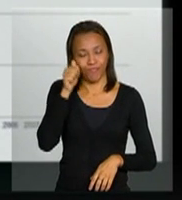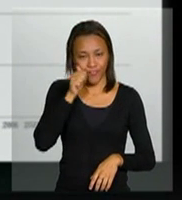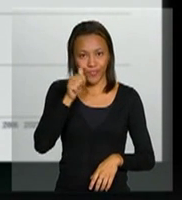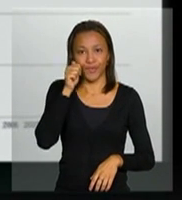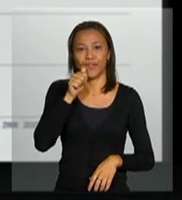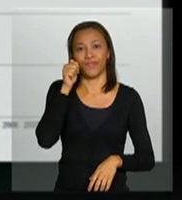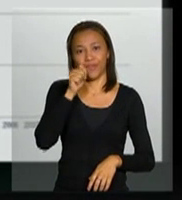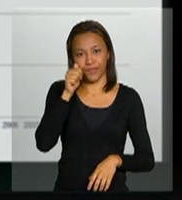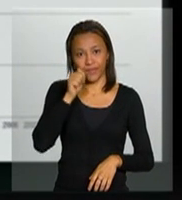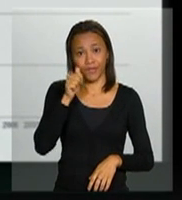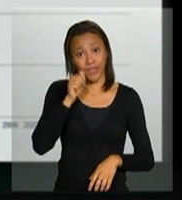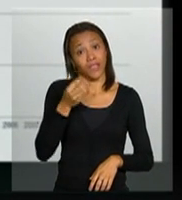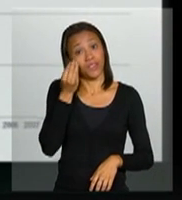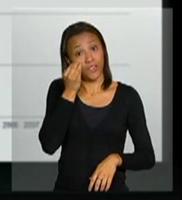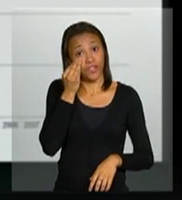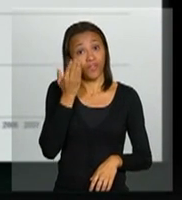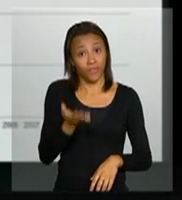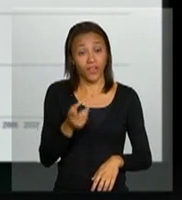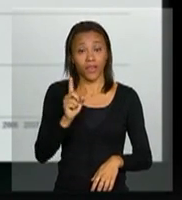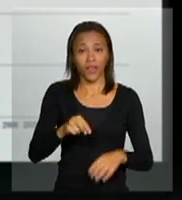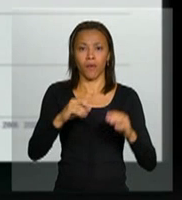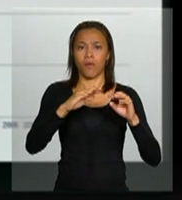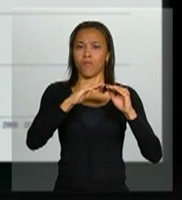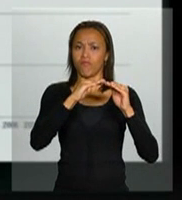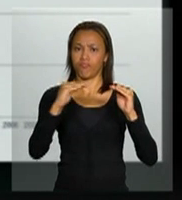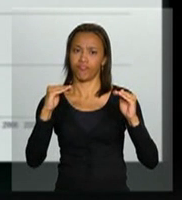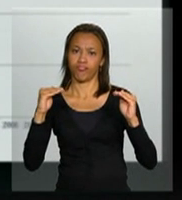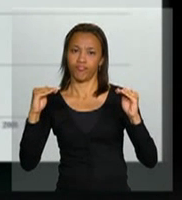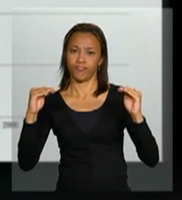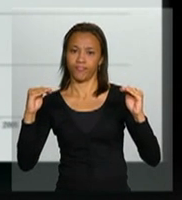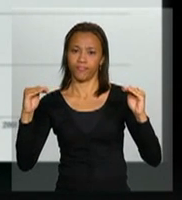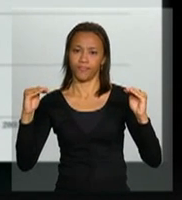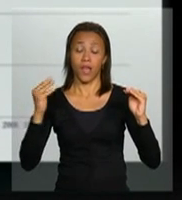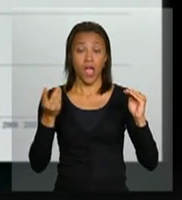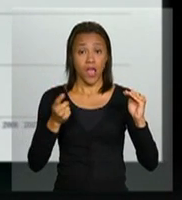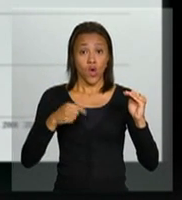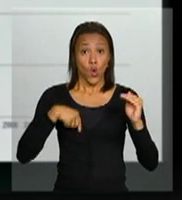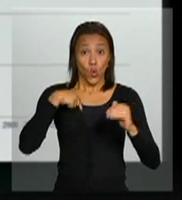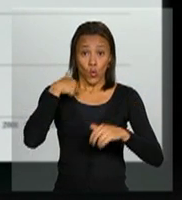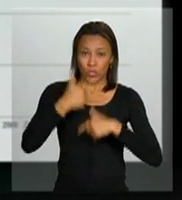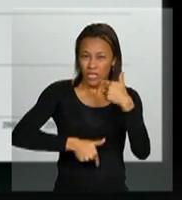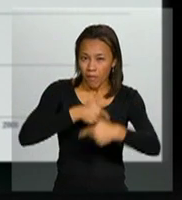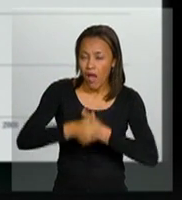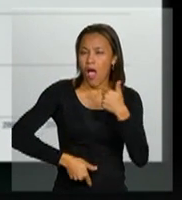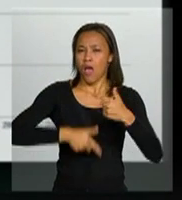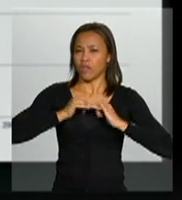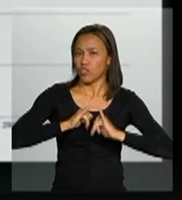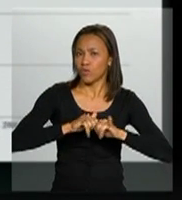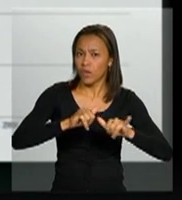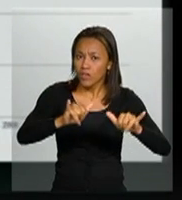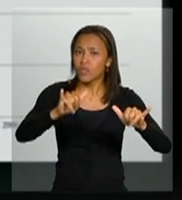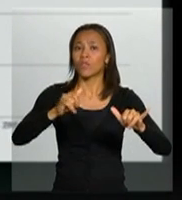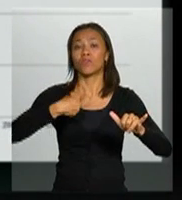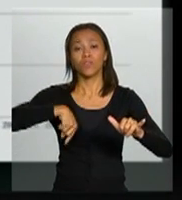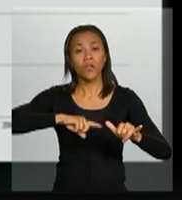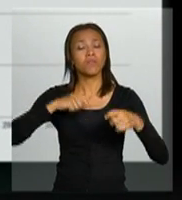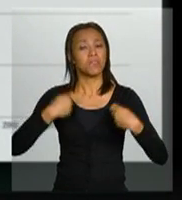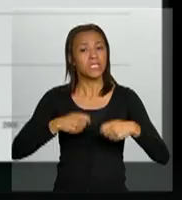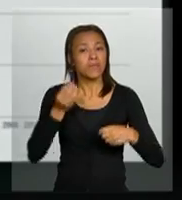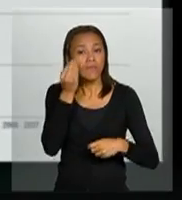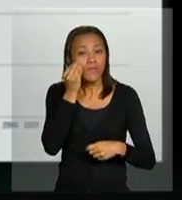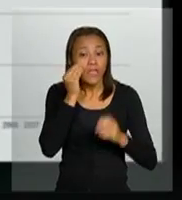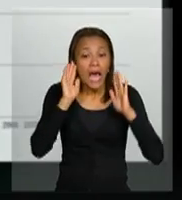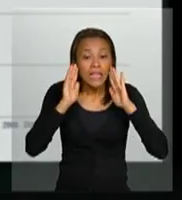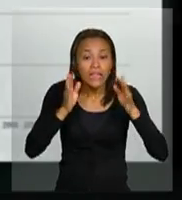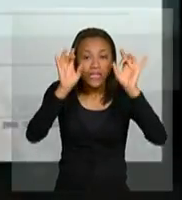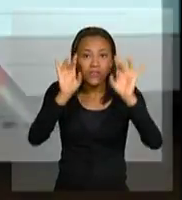e é uma tendência à estabilização. Como eu comentei, as ações em relação a mulheres temos que verificar com atenção a